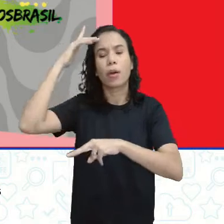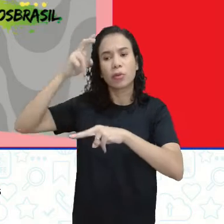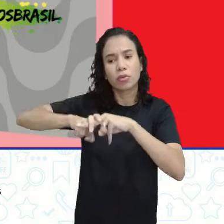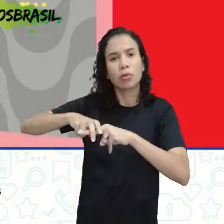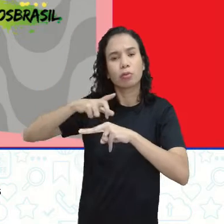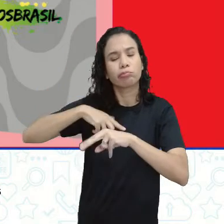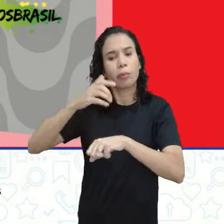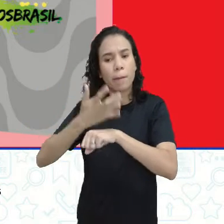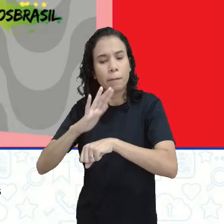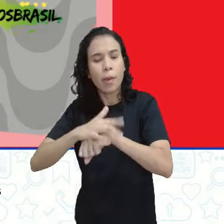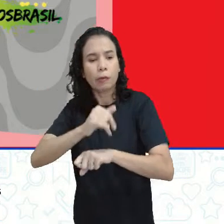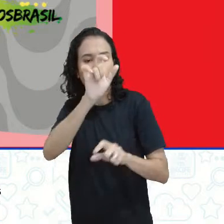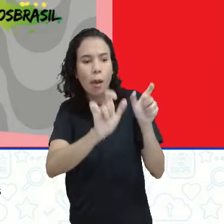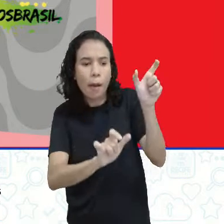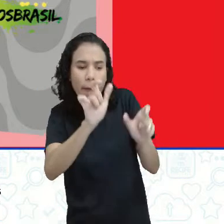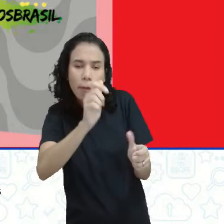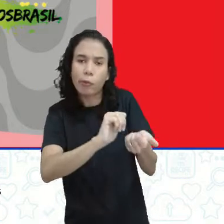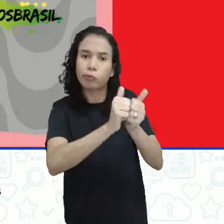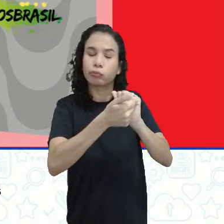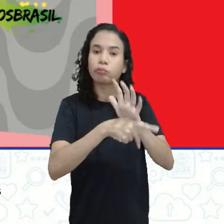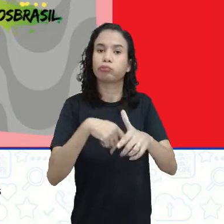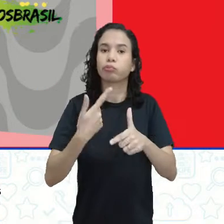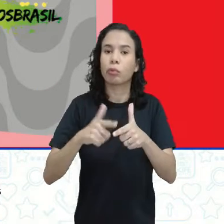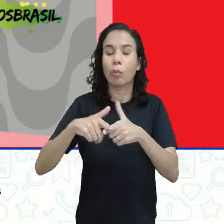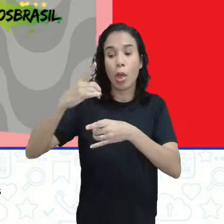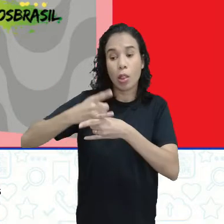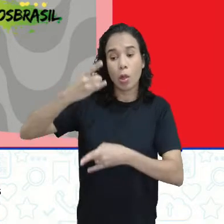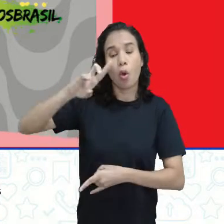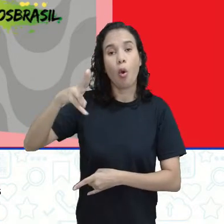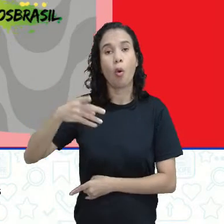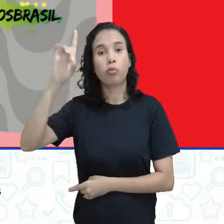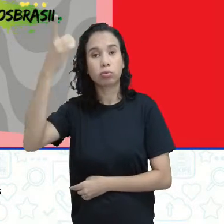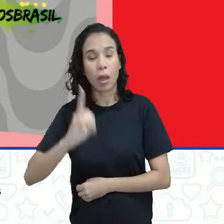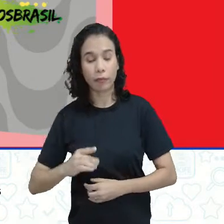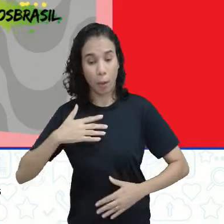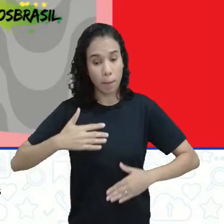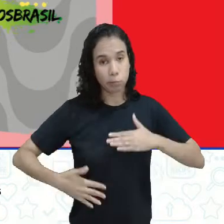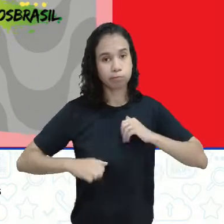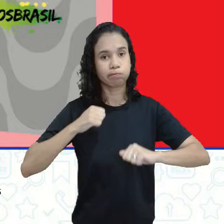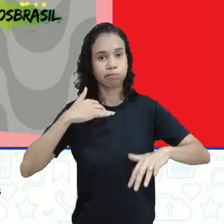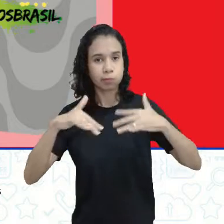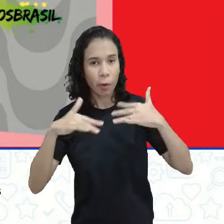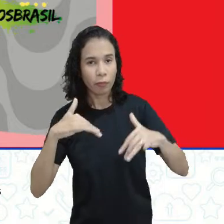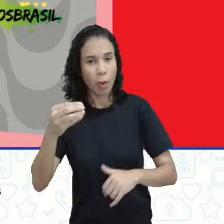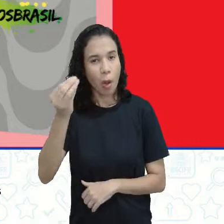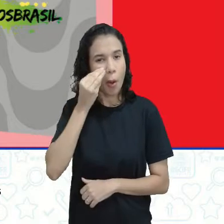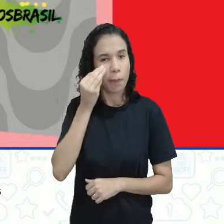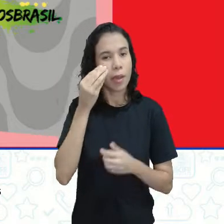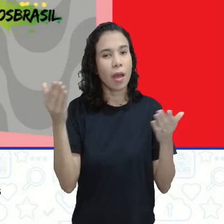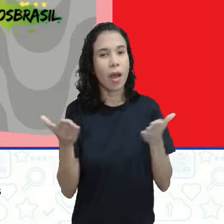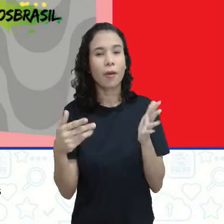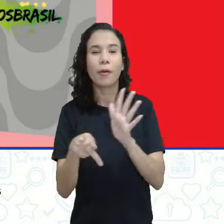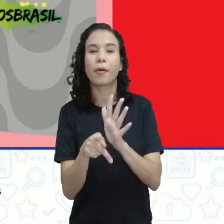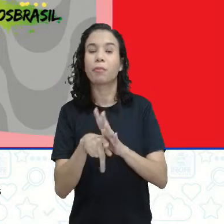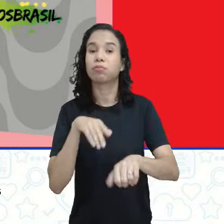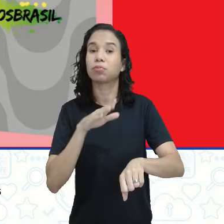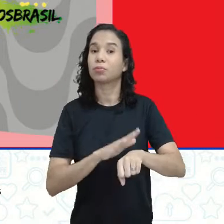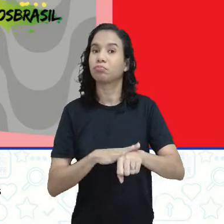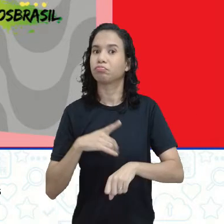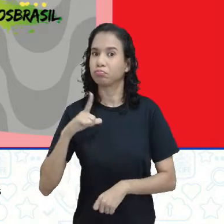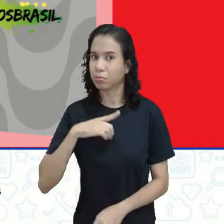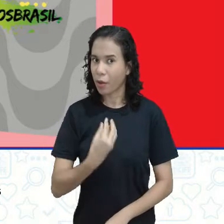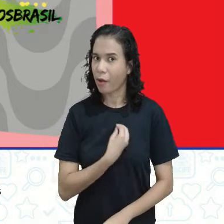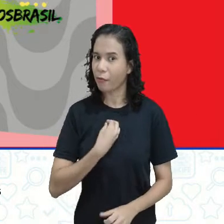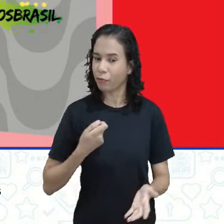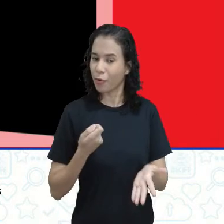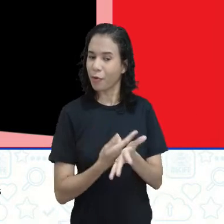amputados, lesionados na coluna ou com alguma deficiência locomotora. Observe agora uma partida e garanta já